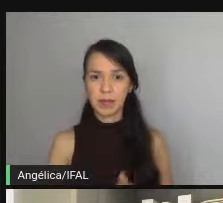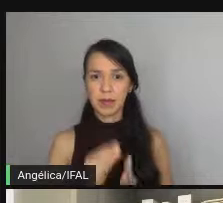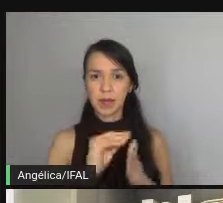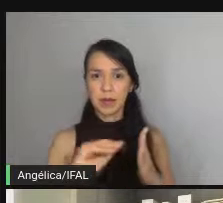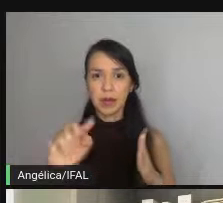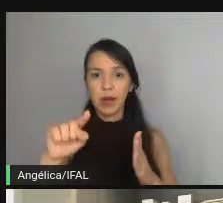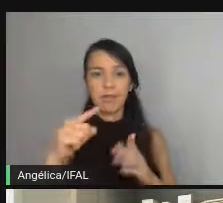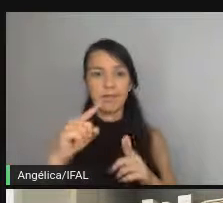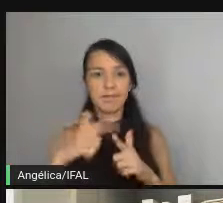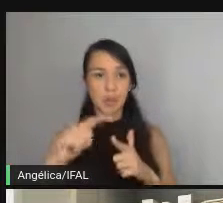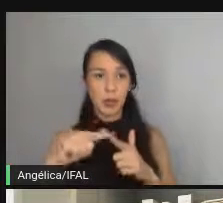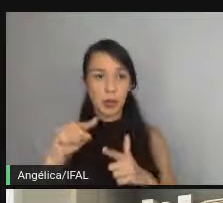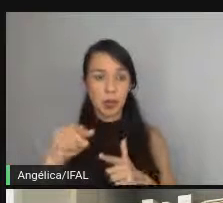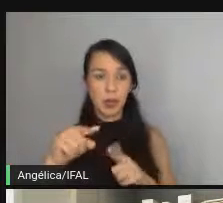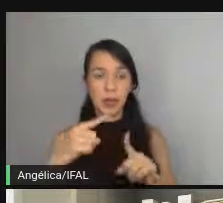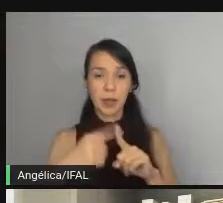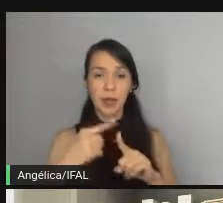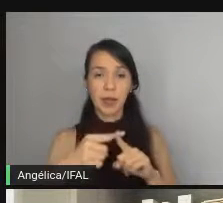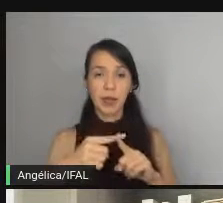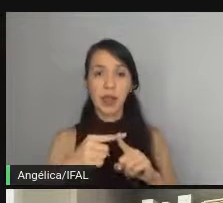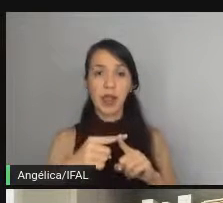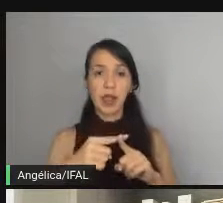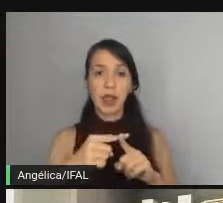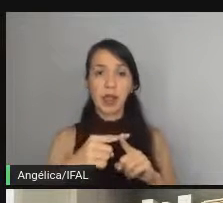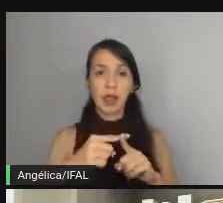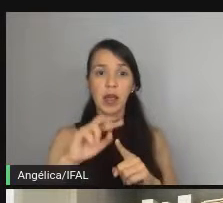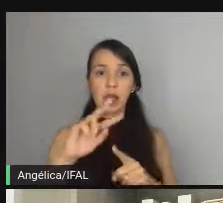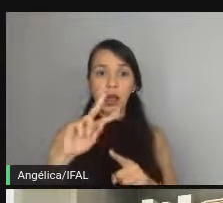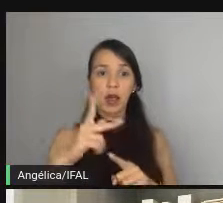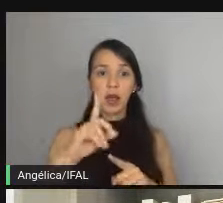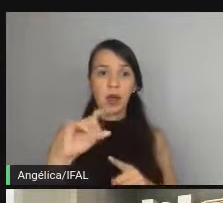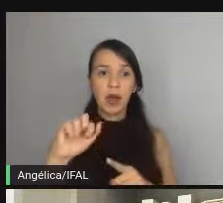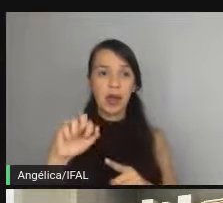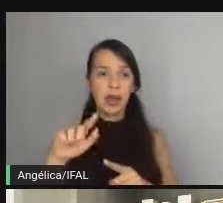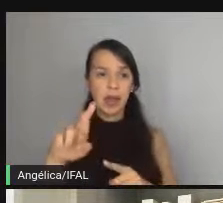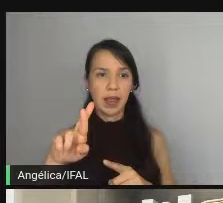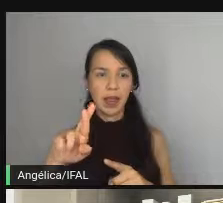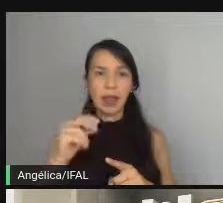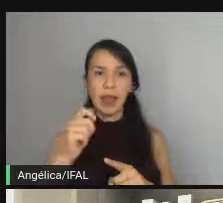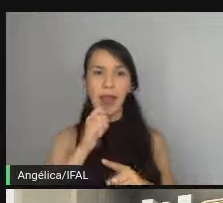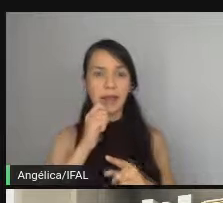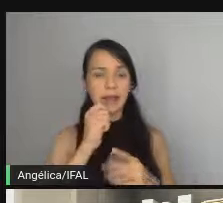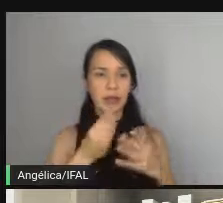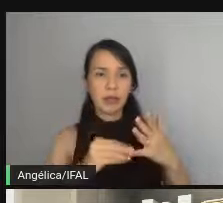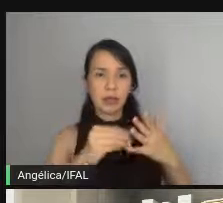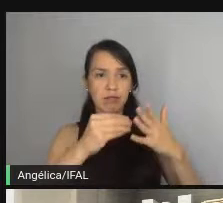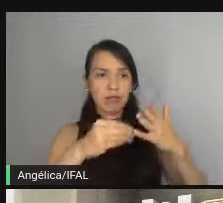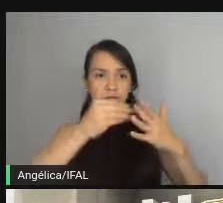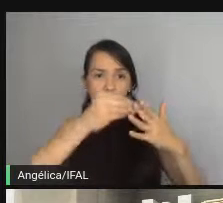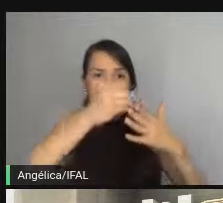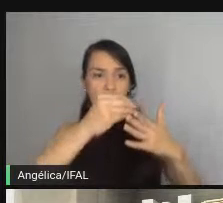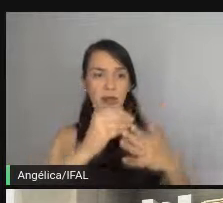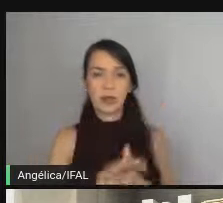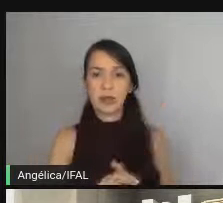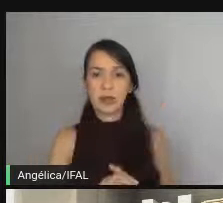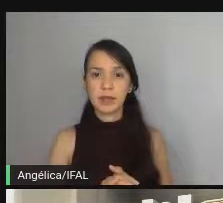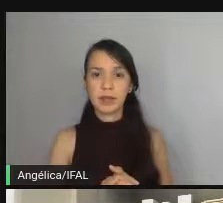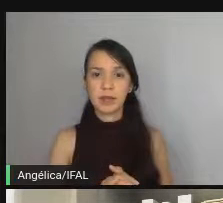falhou por quê porque o potência renderer não tem implementação beleza temos mais um baby step